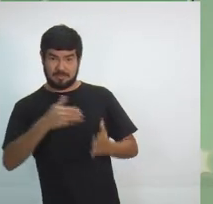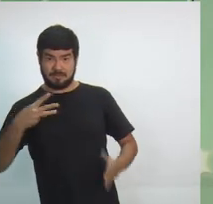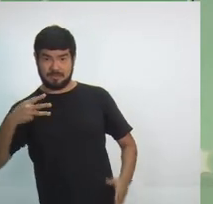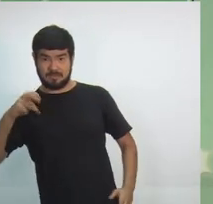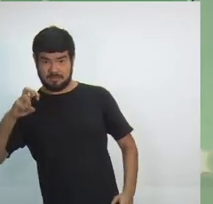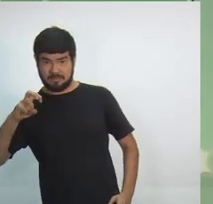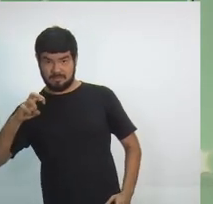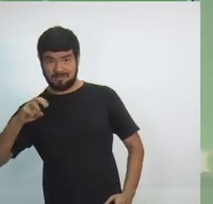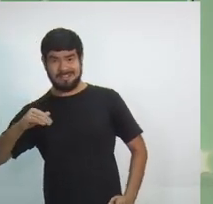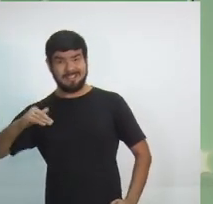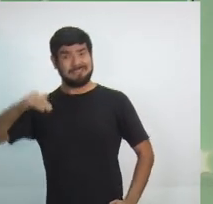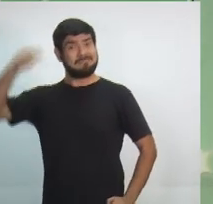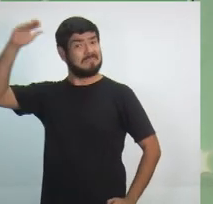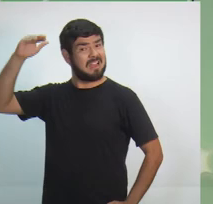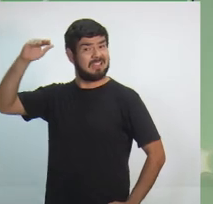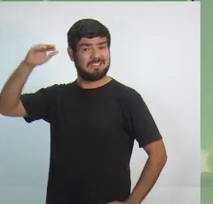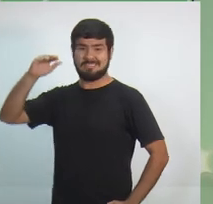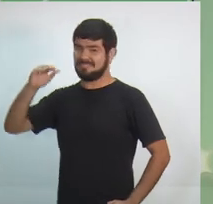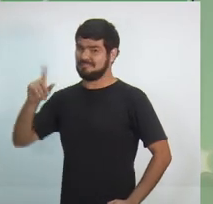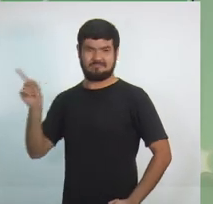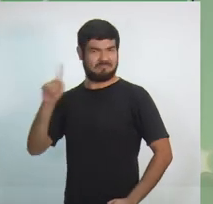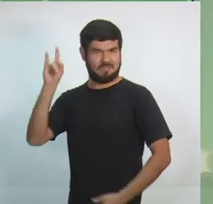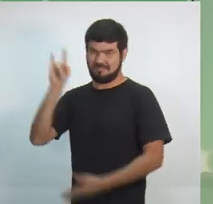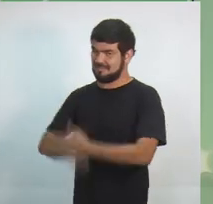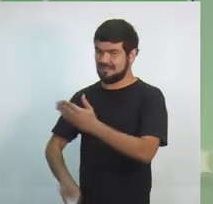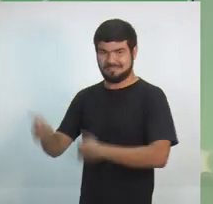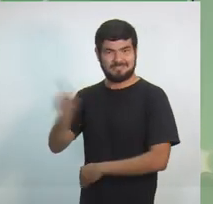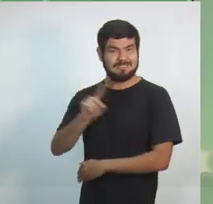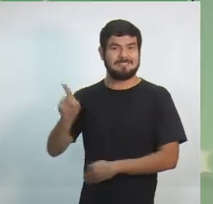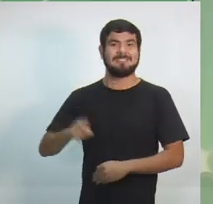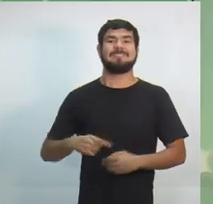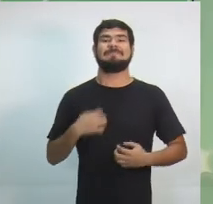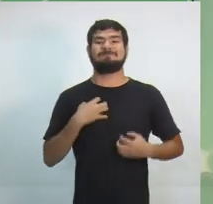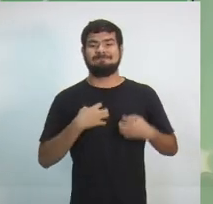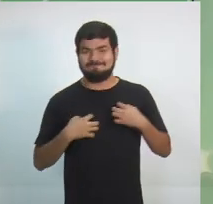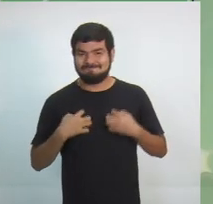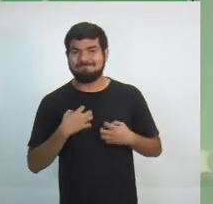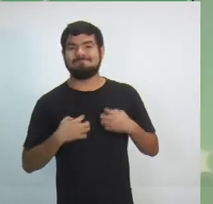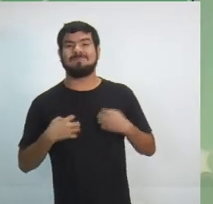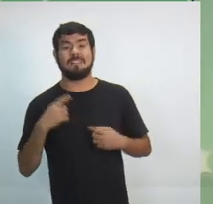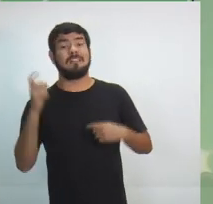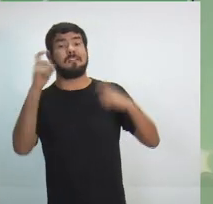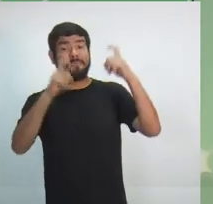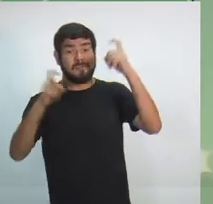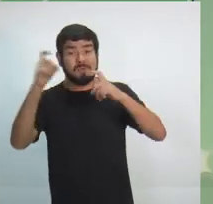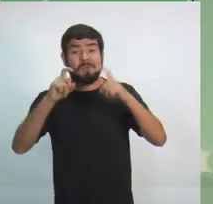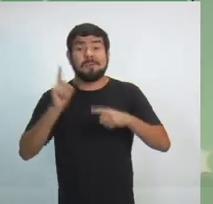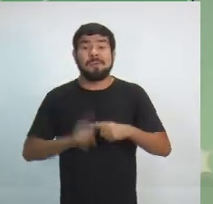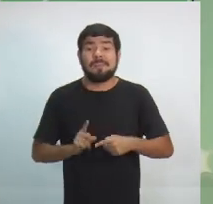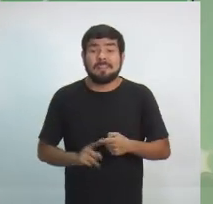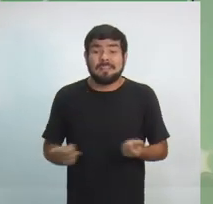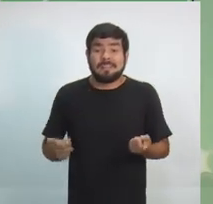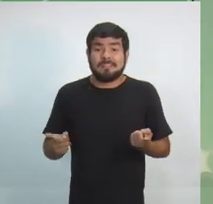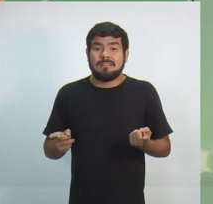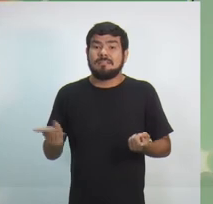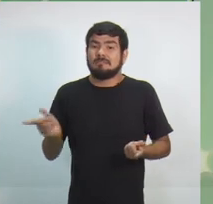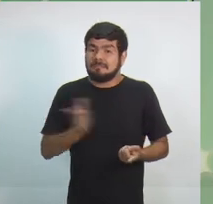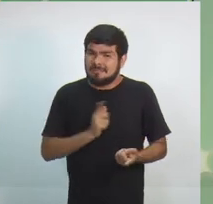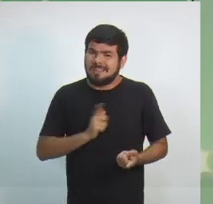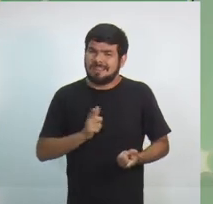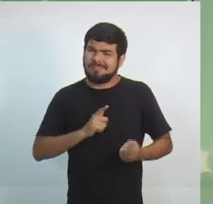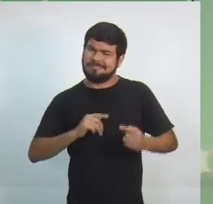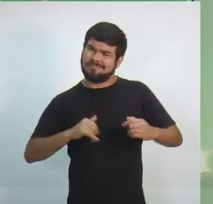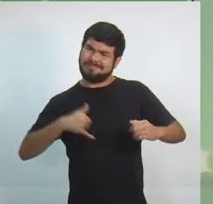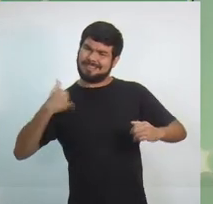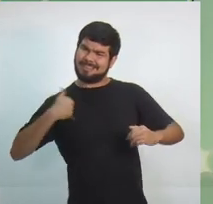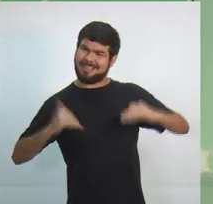não são contratos para o resto da vida. E vamos tratar desse assunto daqui a pouco. Isso preocupa por quê? Porque existe uma faixa etária